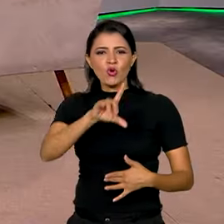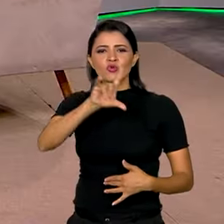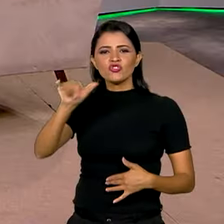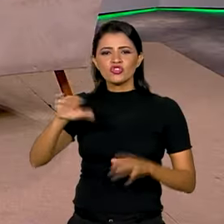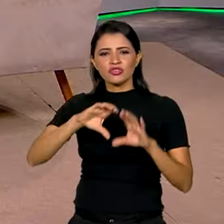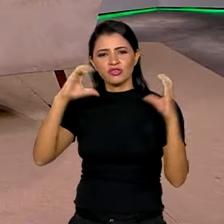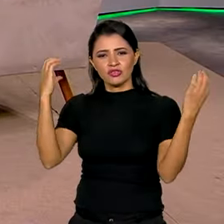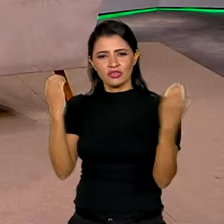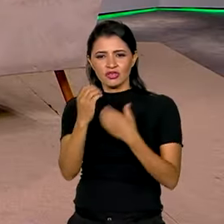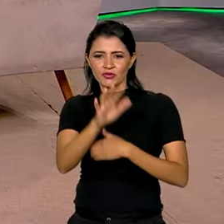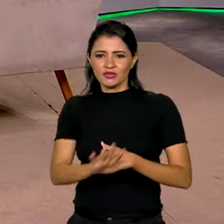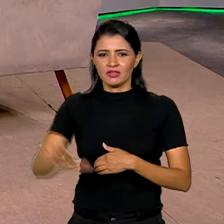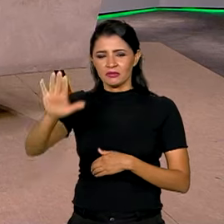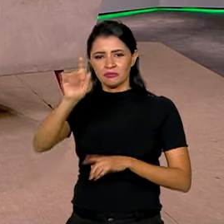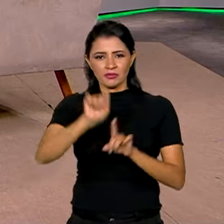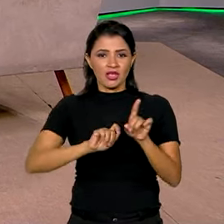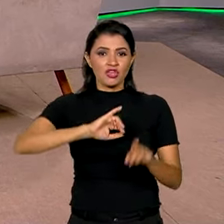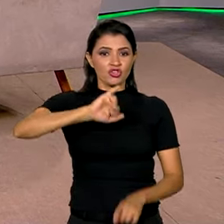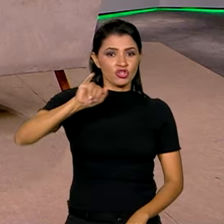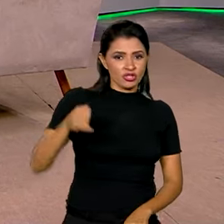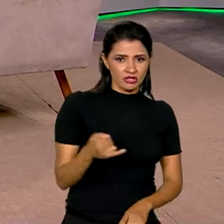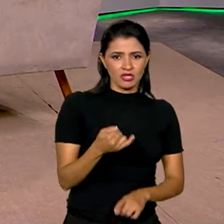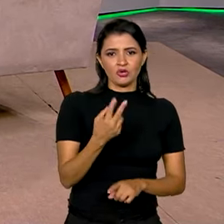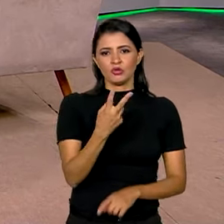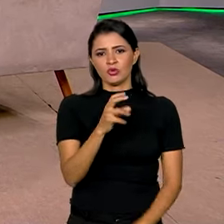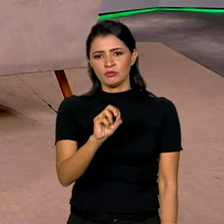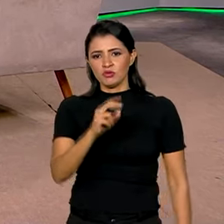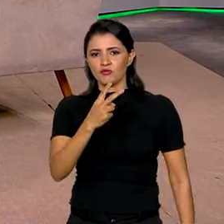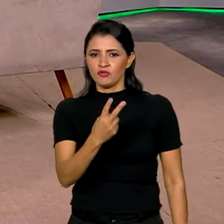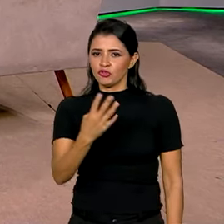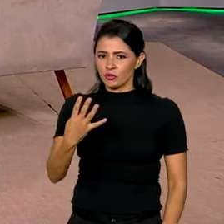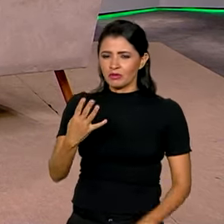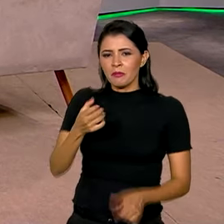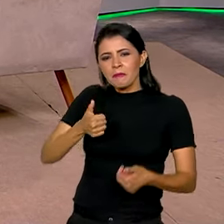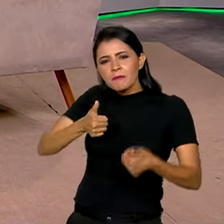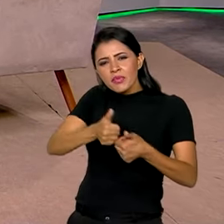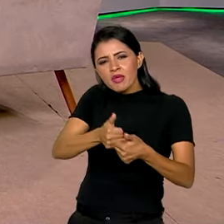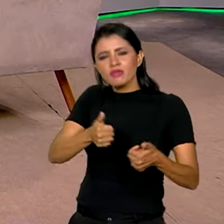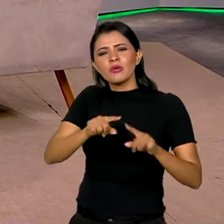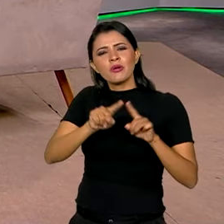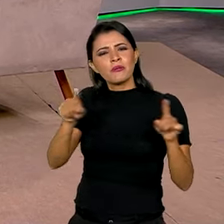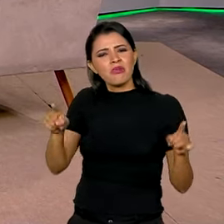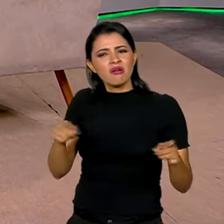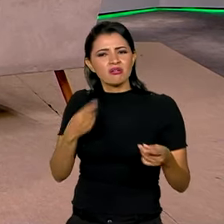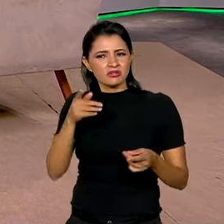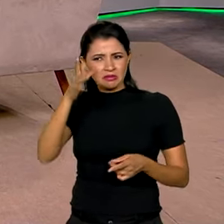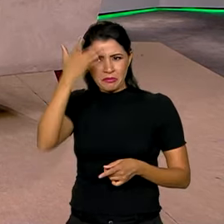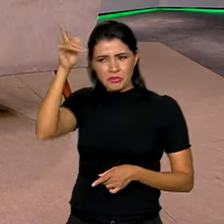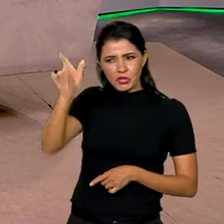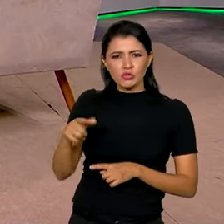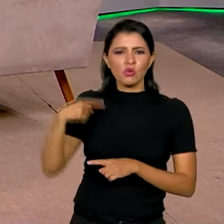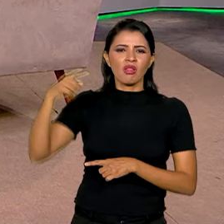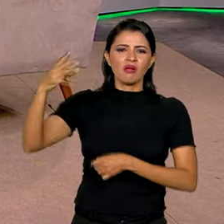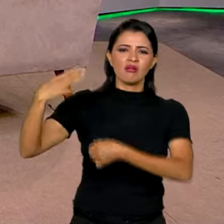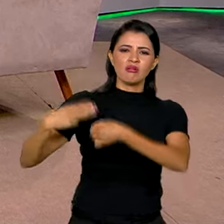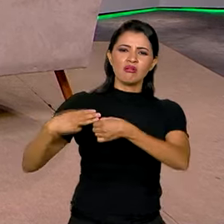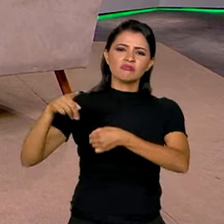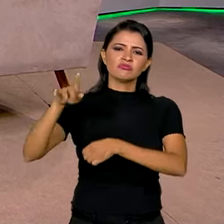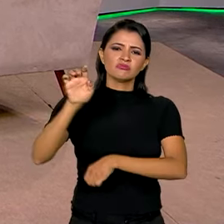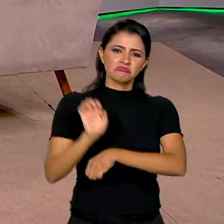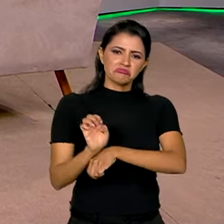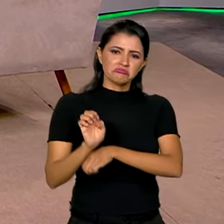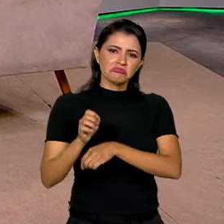Conferência Nacional, janeiro de 2024, está bem próximo, mas ainda dá tempo do cidadão lá no seu município, Estado,